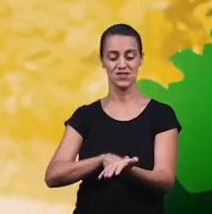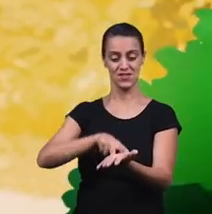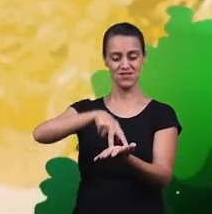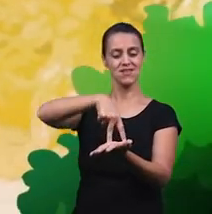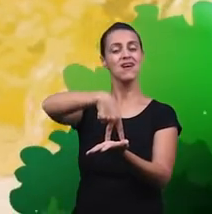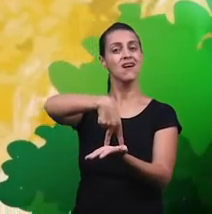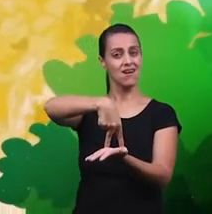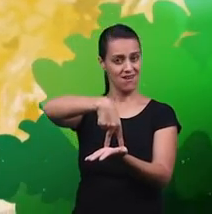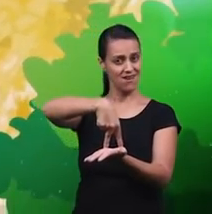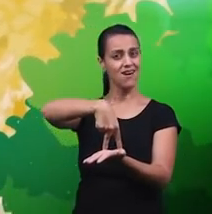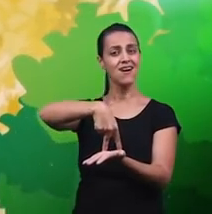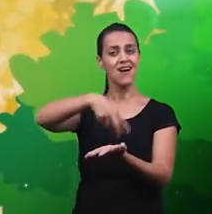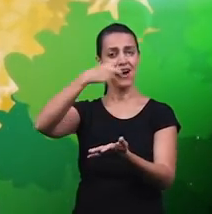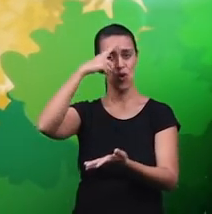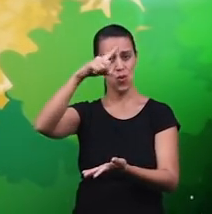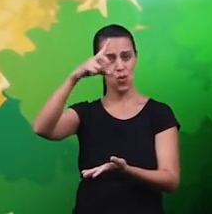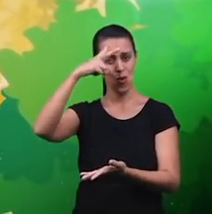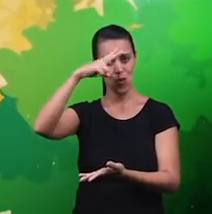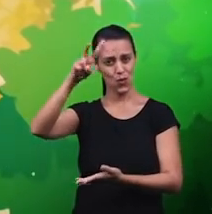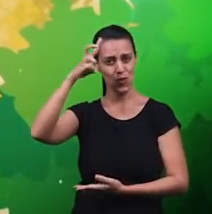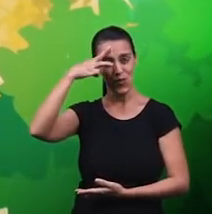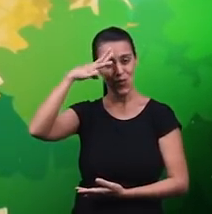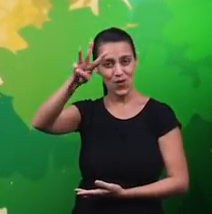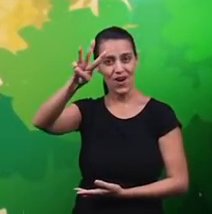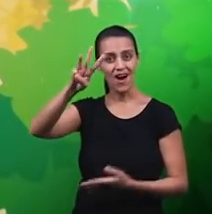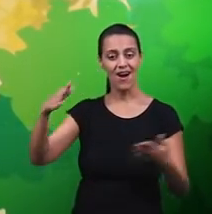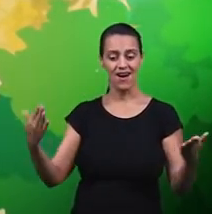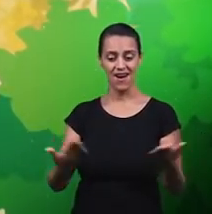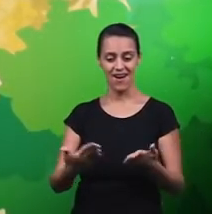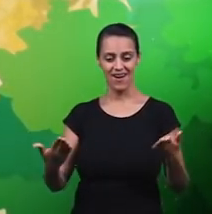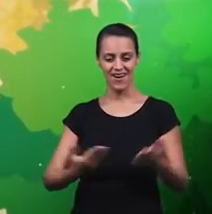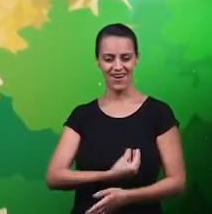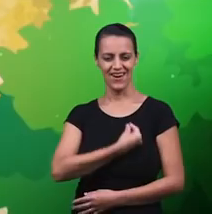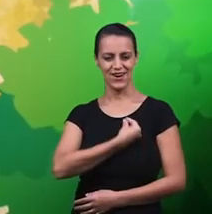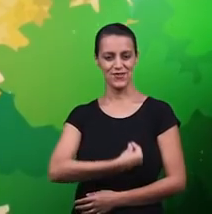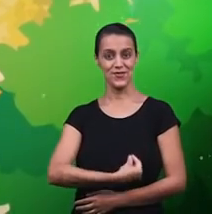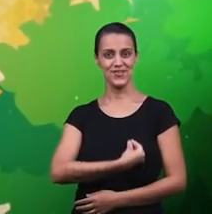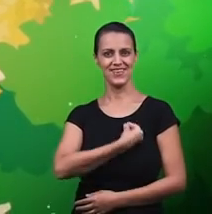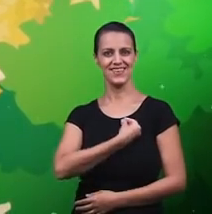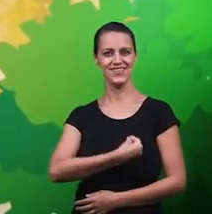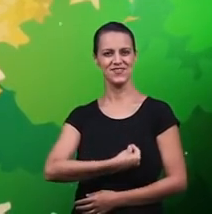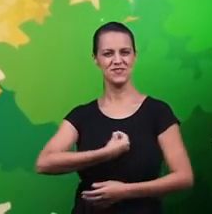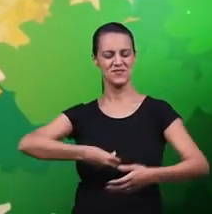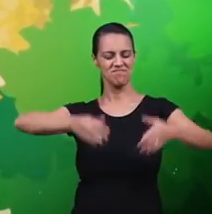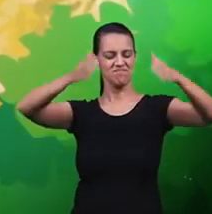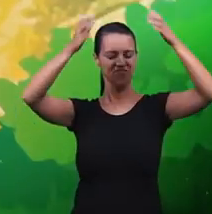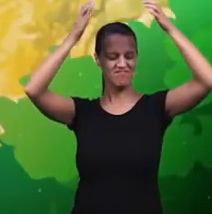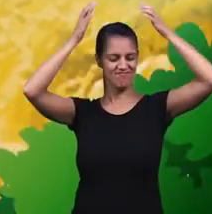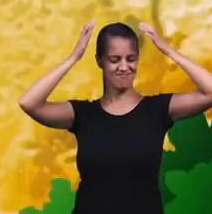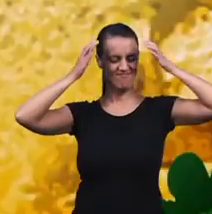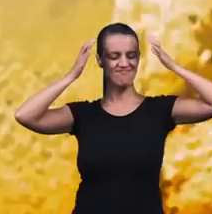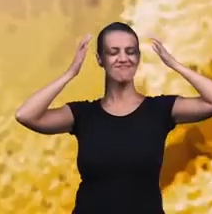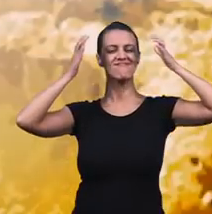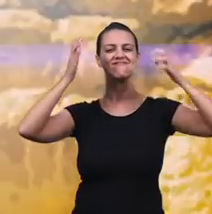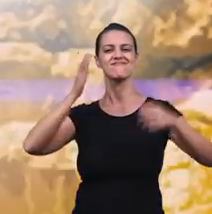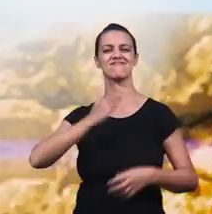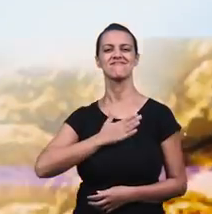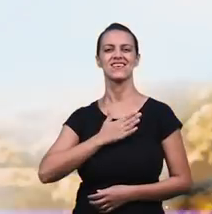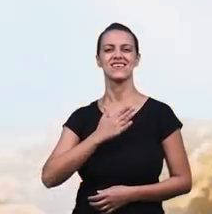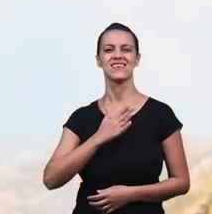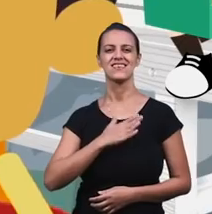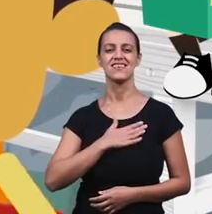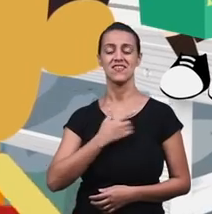ressuscitou Ao terceiro dia Está vivo e reina em meu